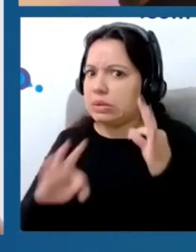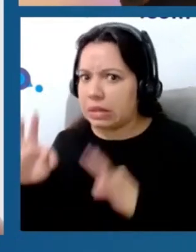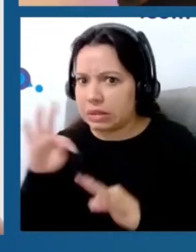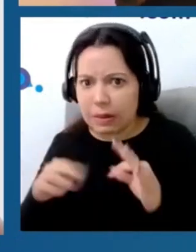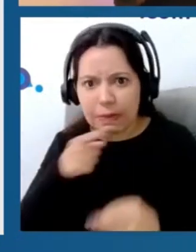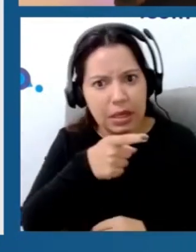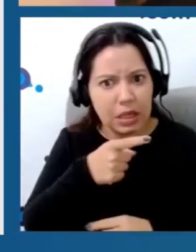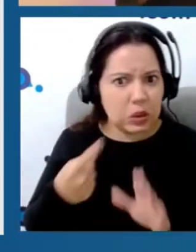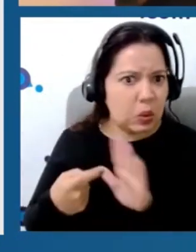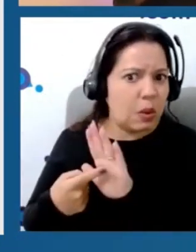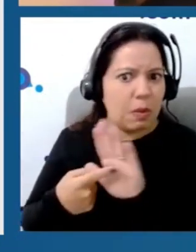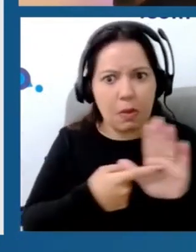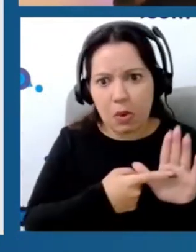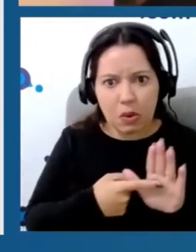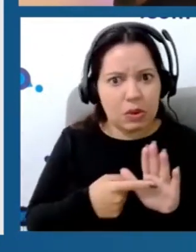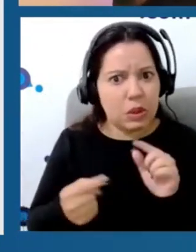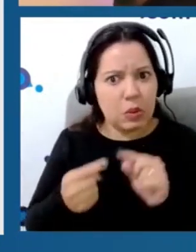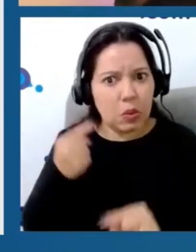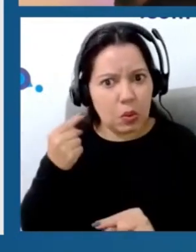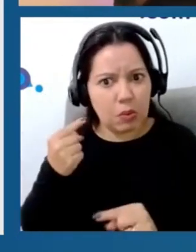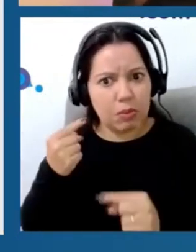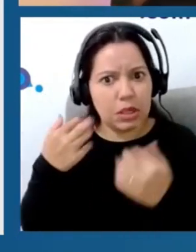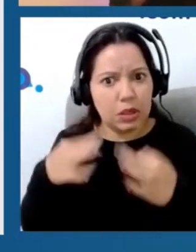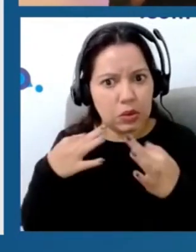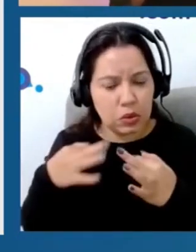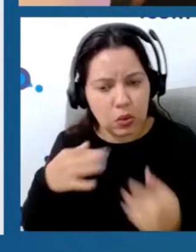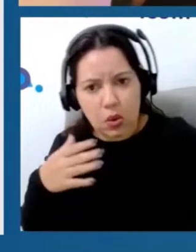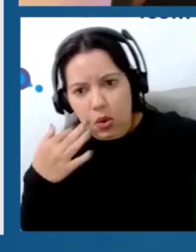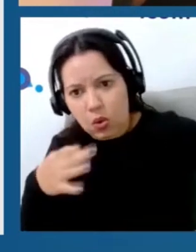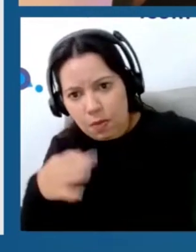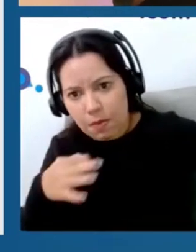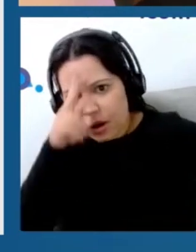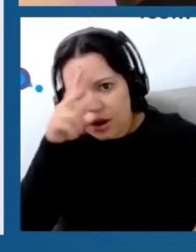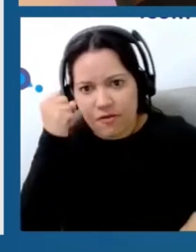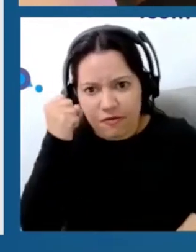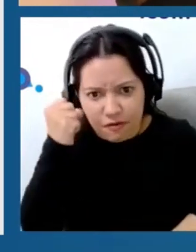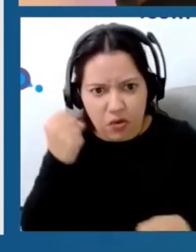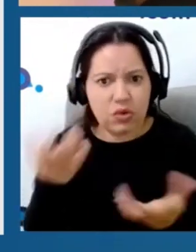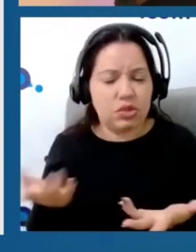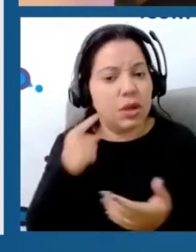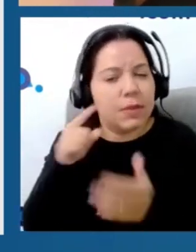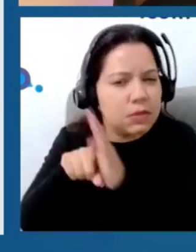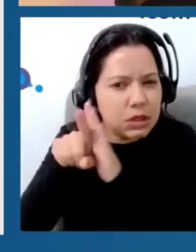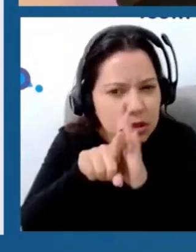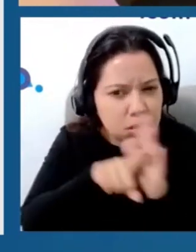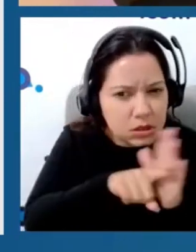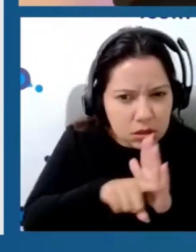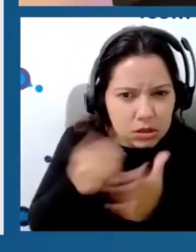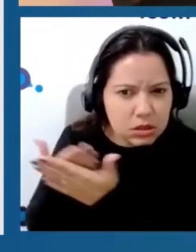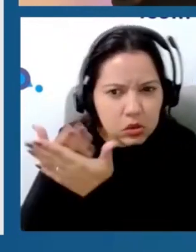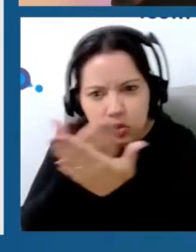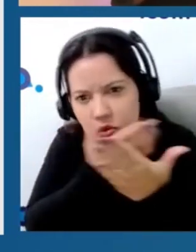evidência para dor lombar crônica. Quando a gente vai fazer uma busca mais individualizada, buscando as revisões sistemáticas com meta-análise